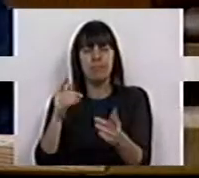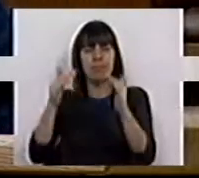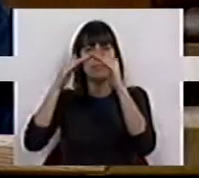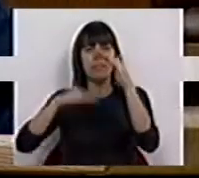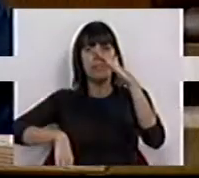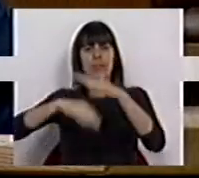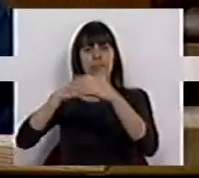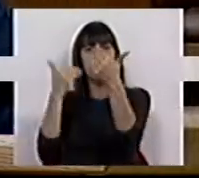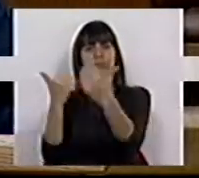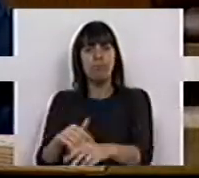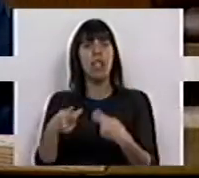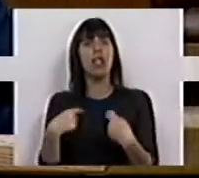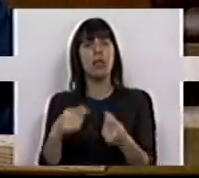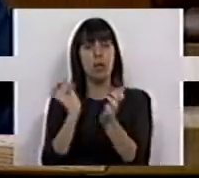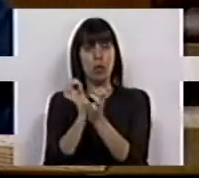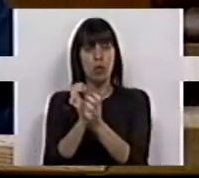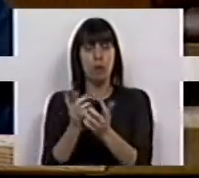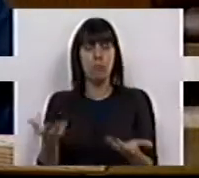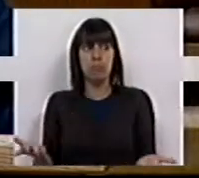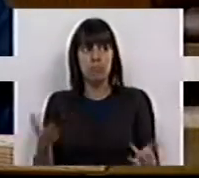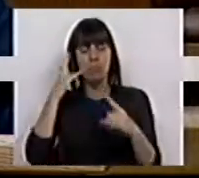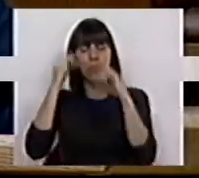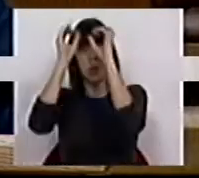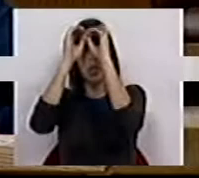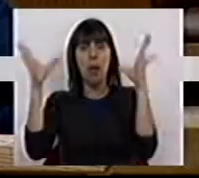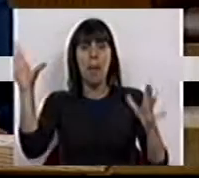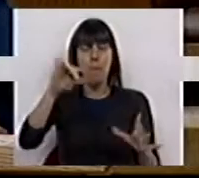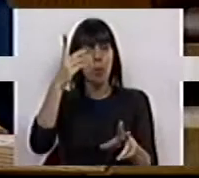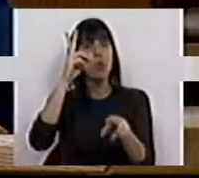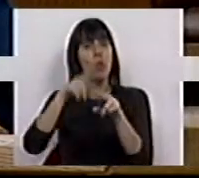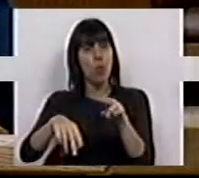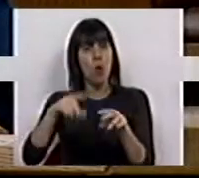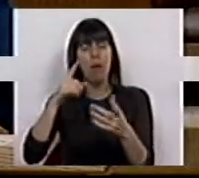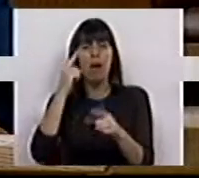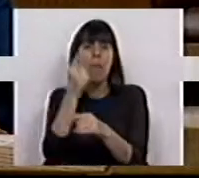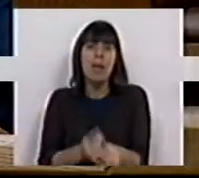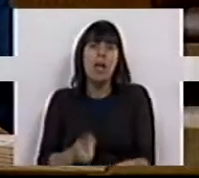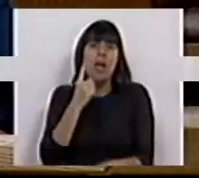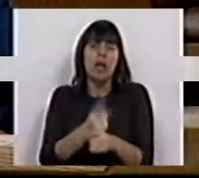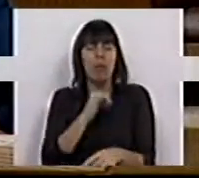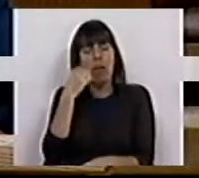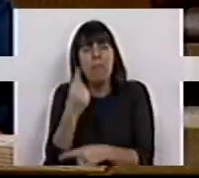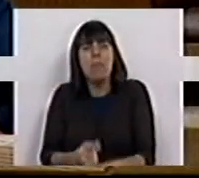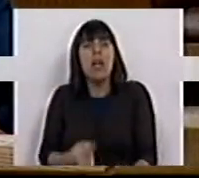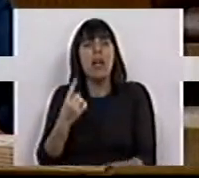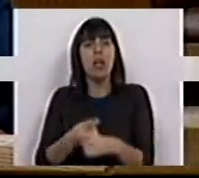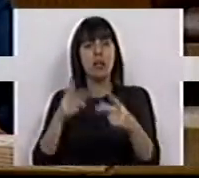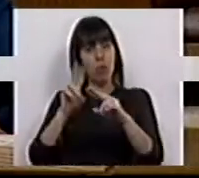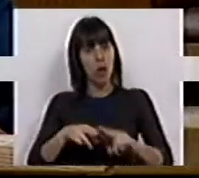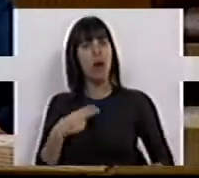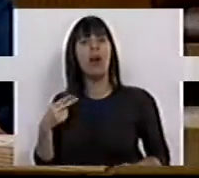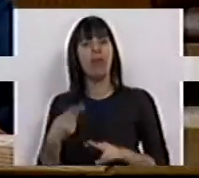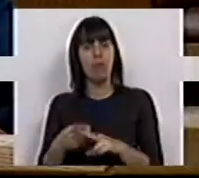teto nas despesas sociais. O suporte ideológico para mais um corte nos suspeitos do costume é sempre o mesmo. O